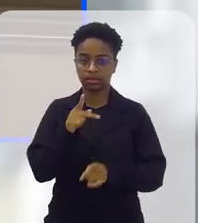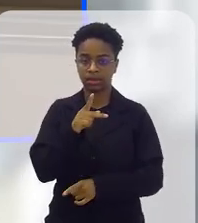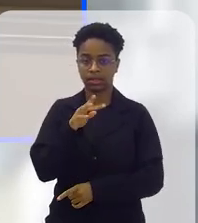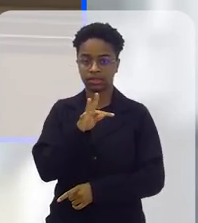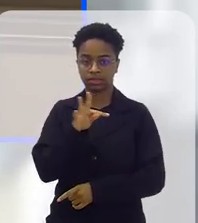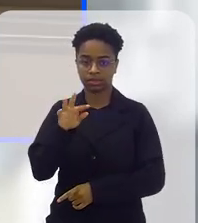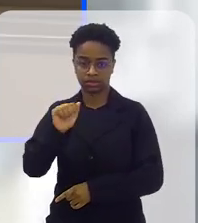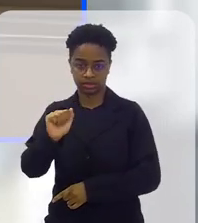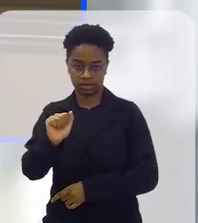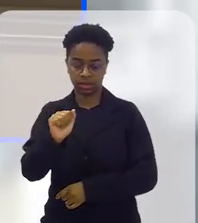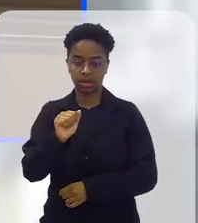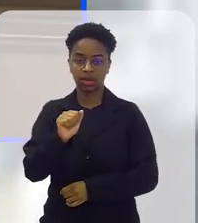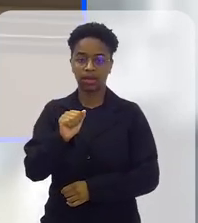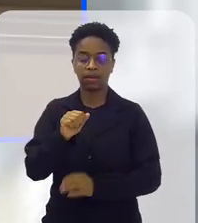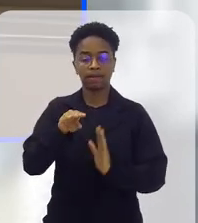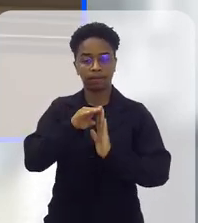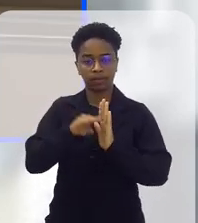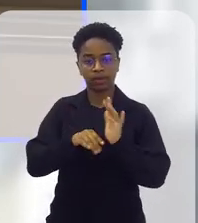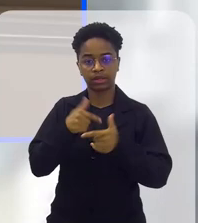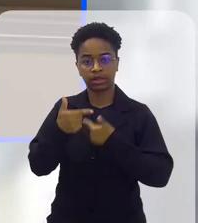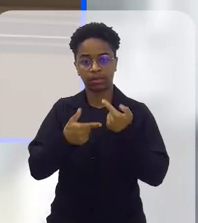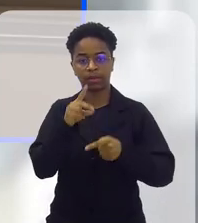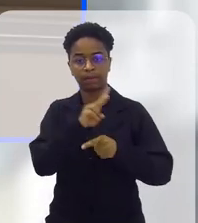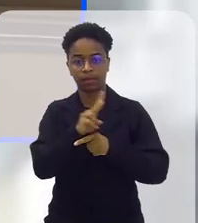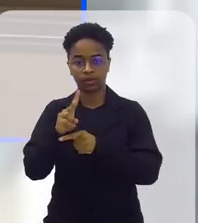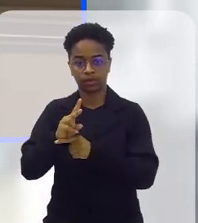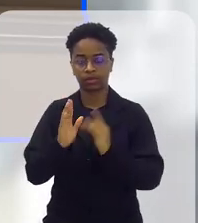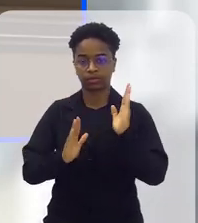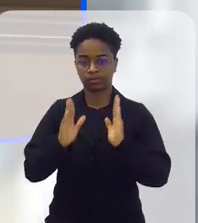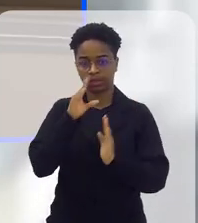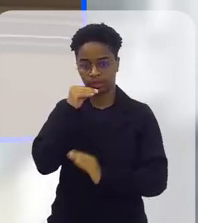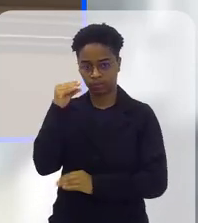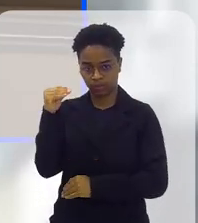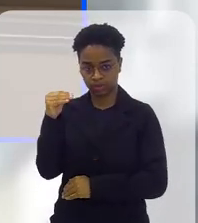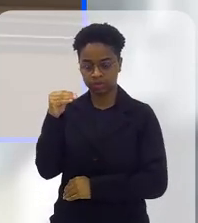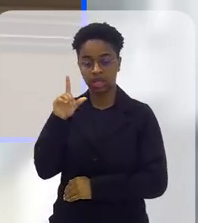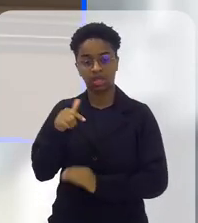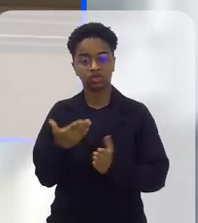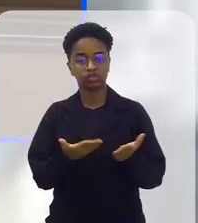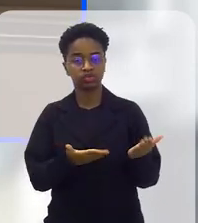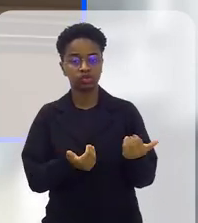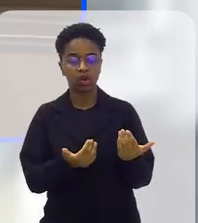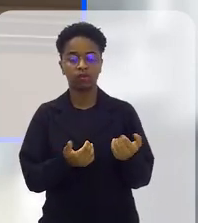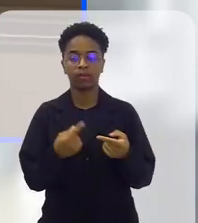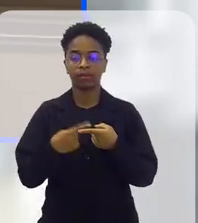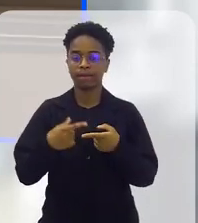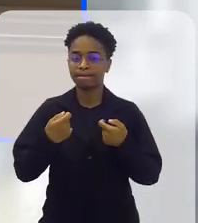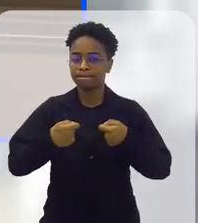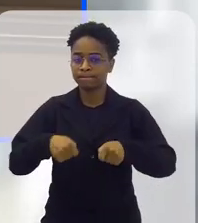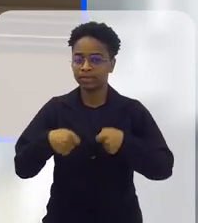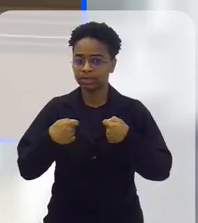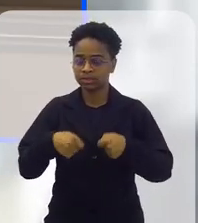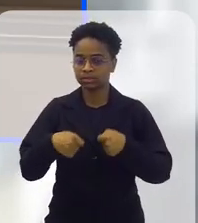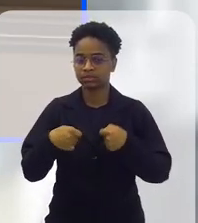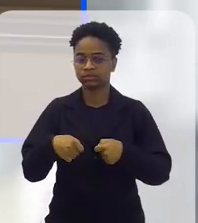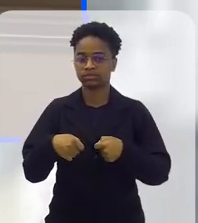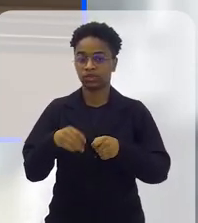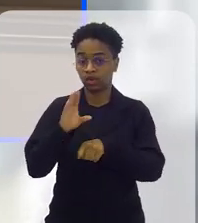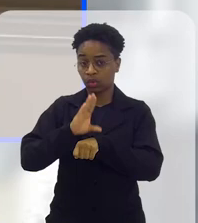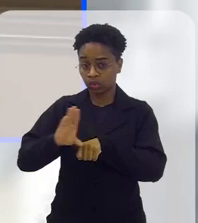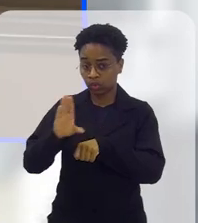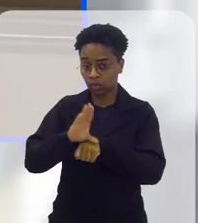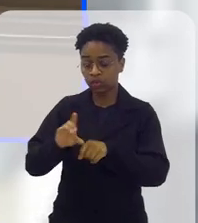PTPA, o Programa de Trabalho Protegido na Adolescência, que é esses jovens que precisam, não só